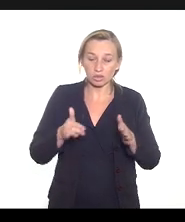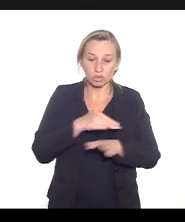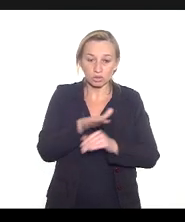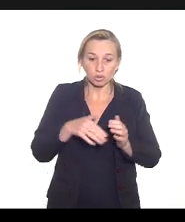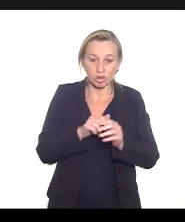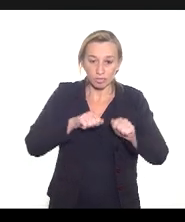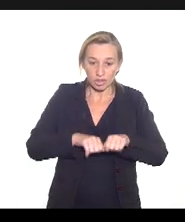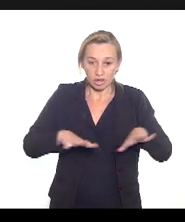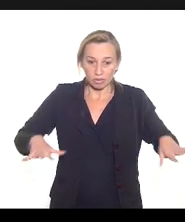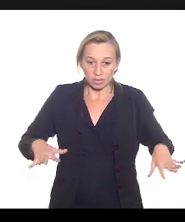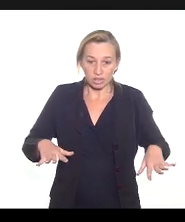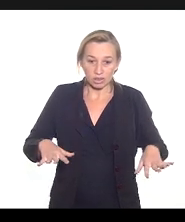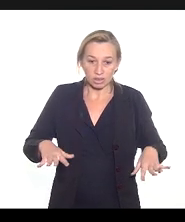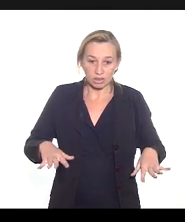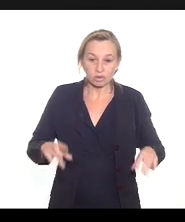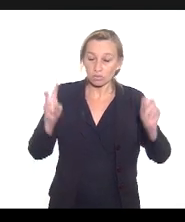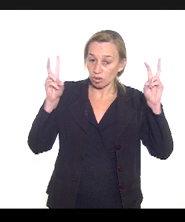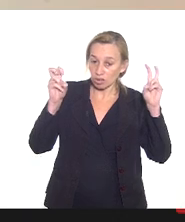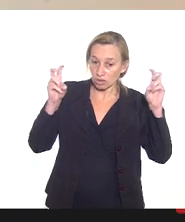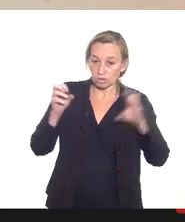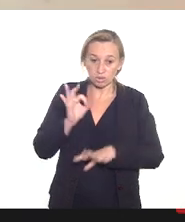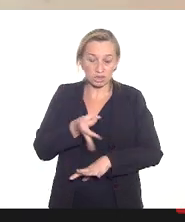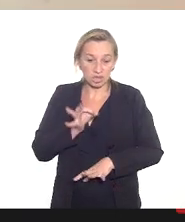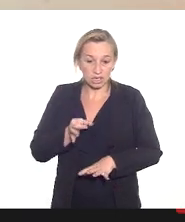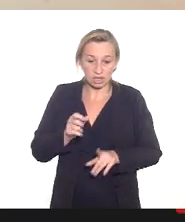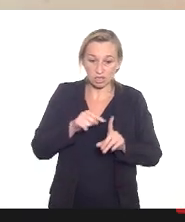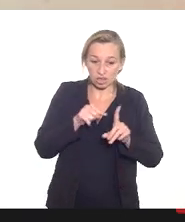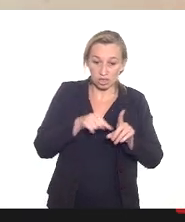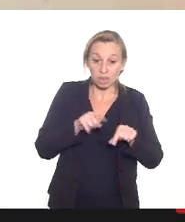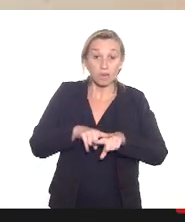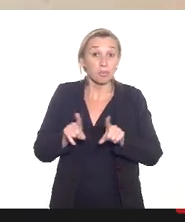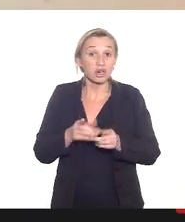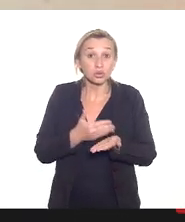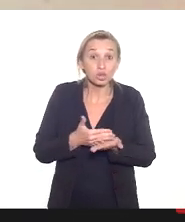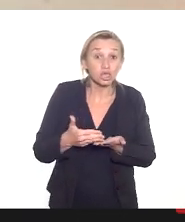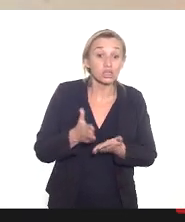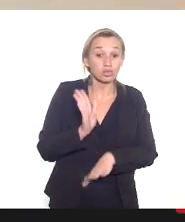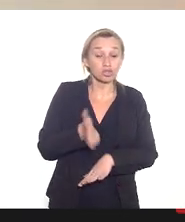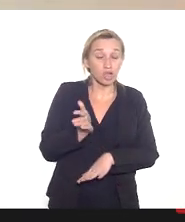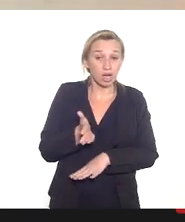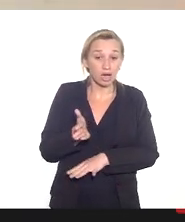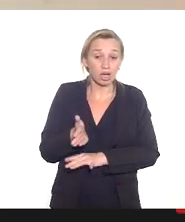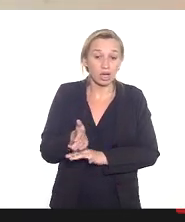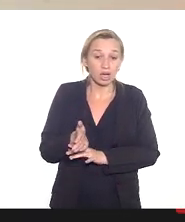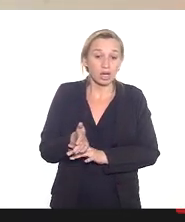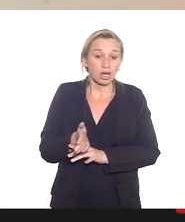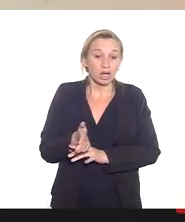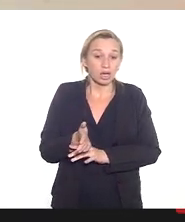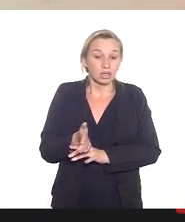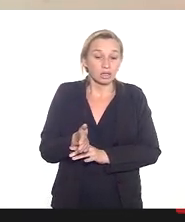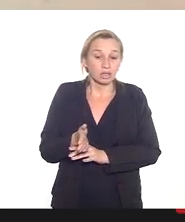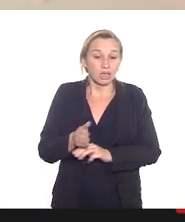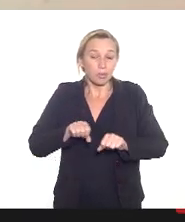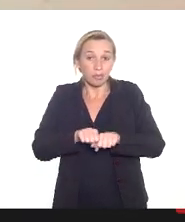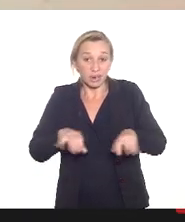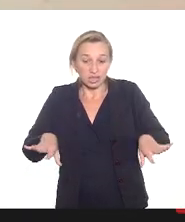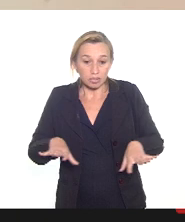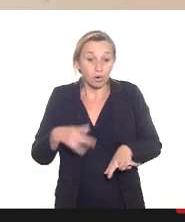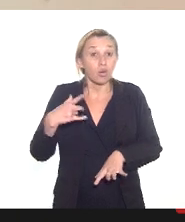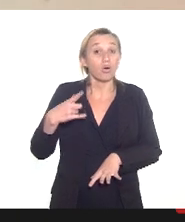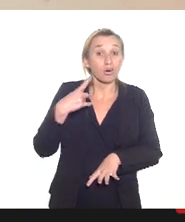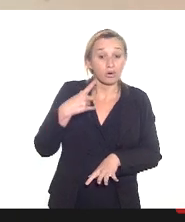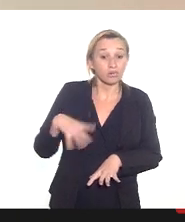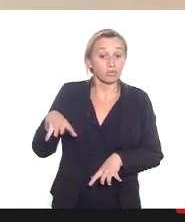não só no caso específico da gestante mas no início da pandemia nós vimos